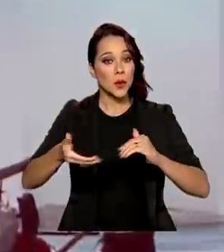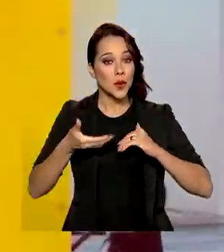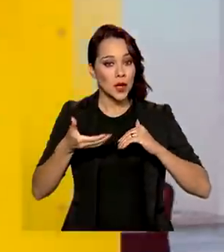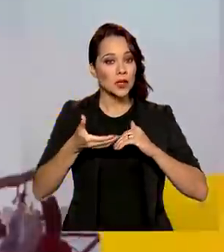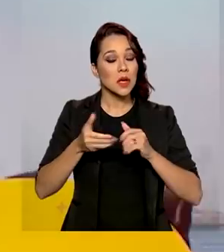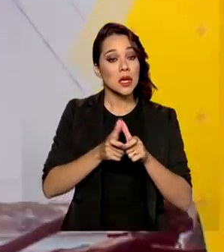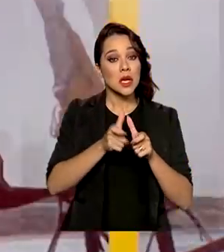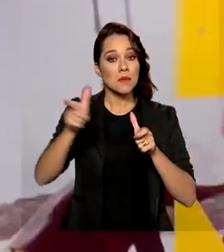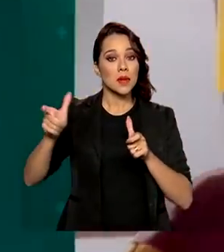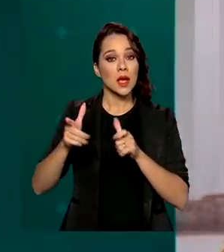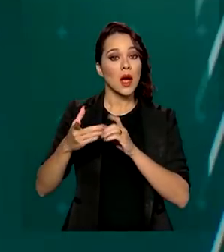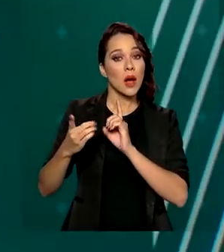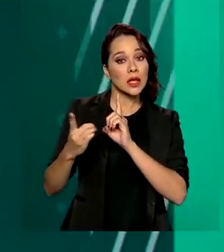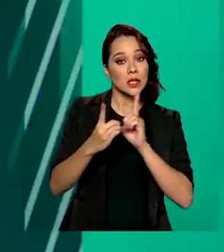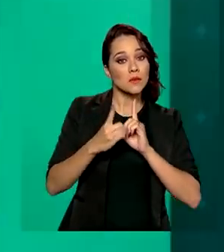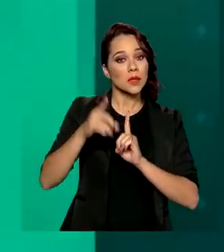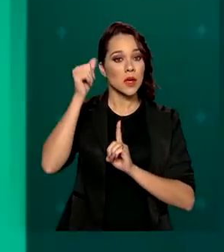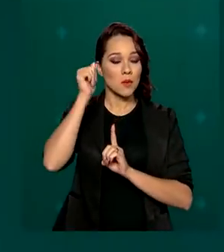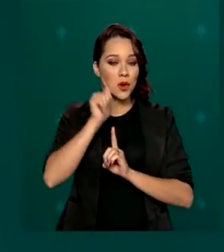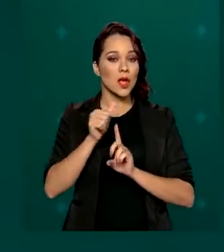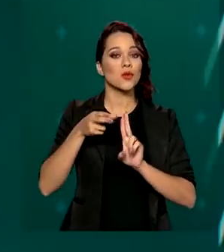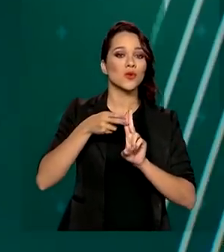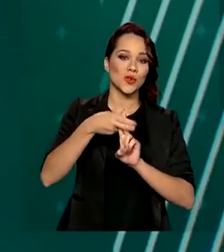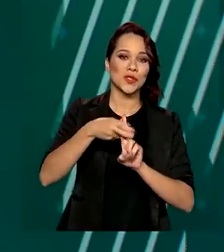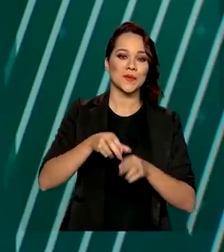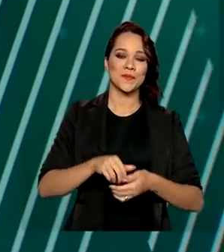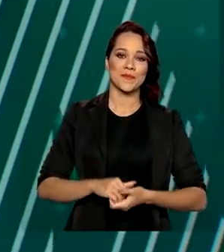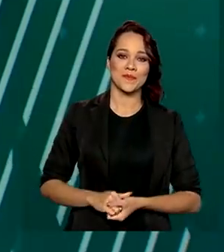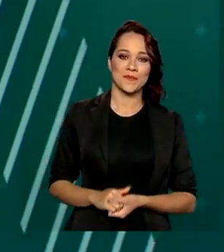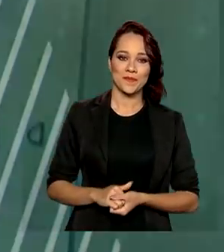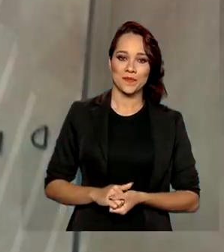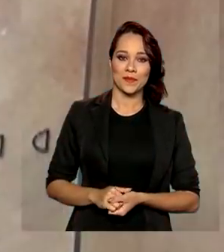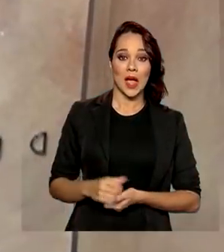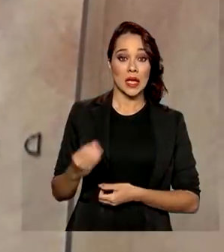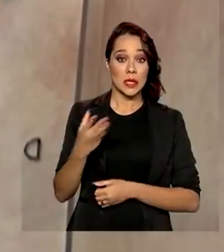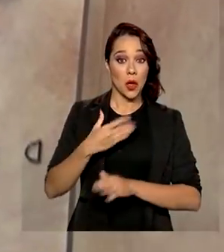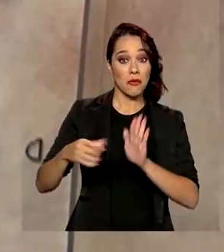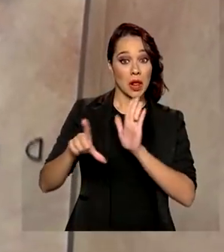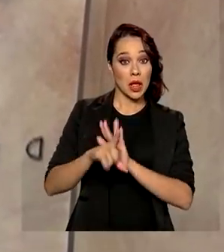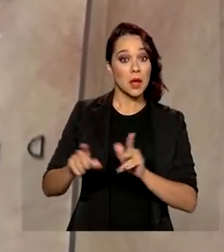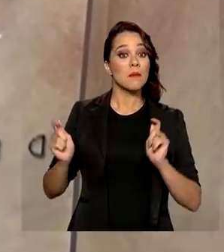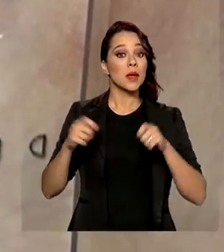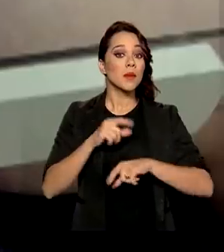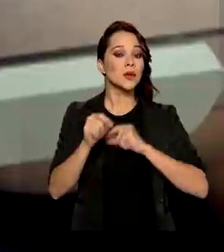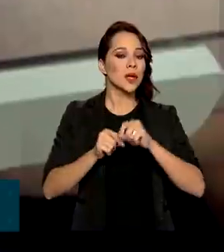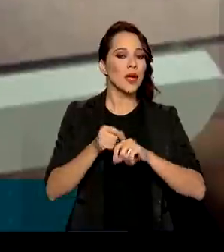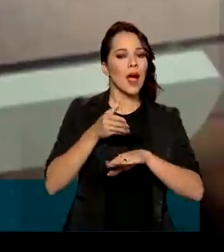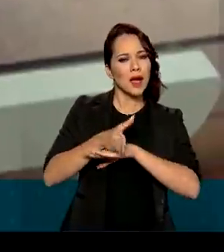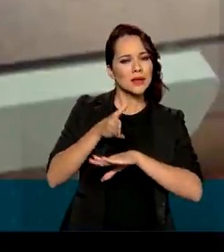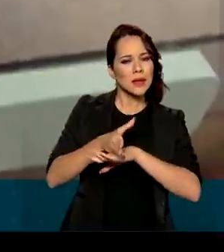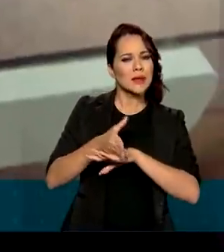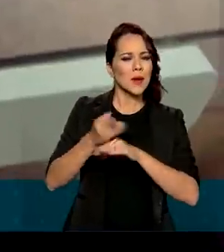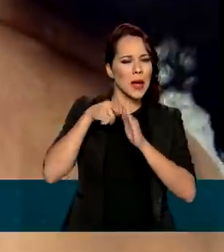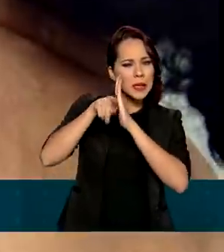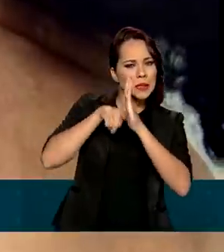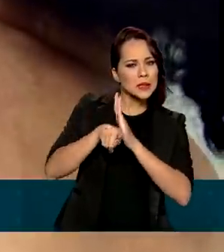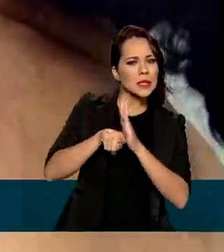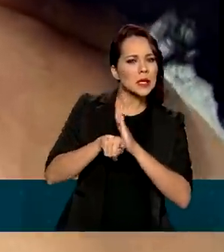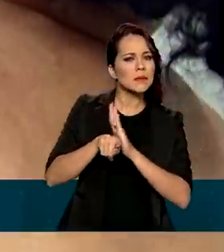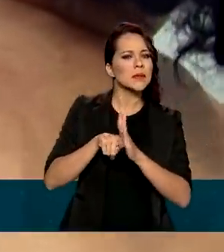Congresso Nacional que amplia o atendimento à mulher no SUS. A nova lei vai permitir o acesso a exames